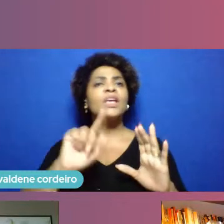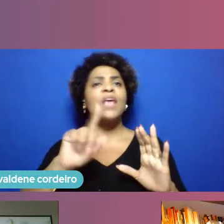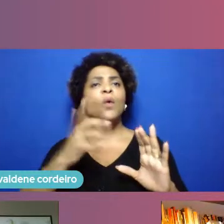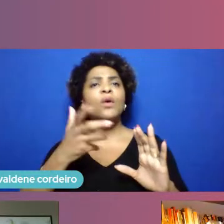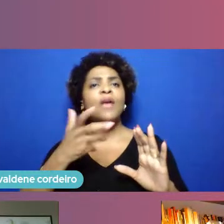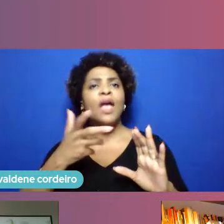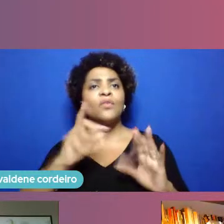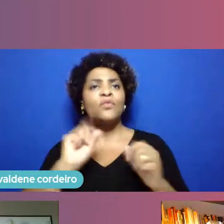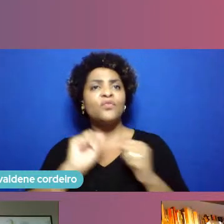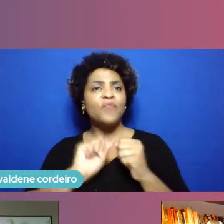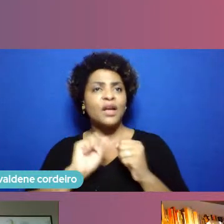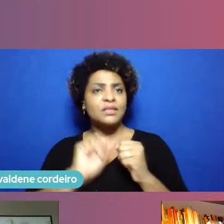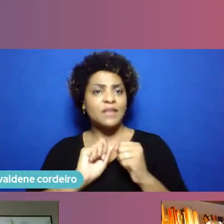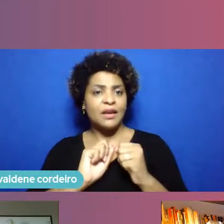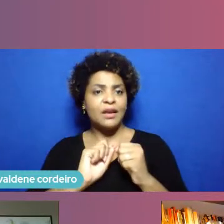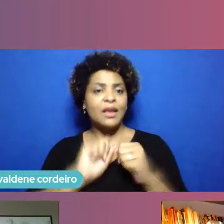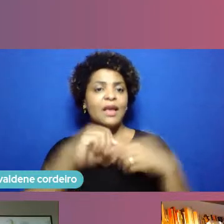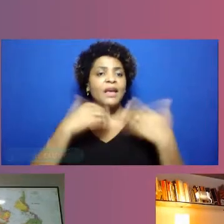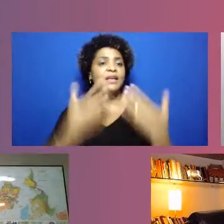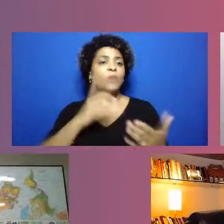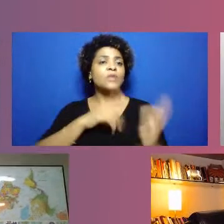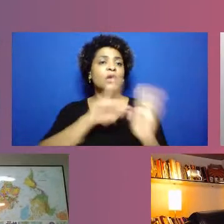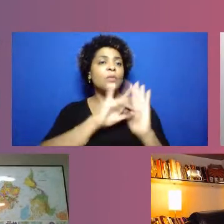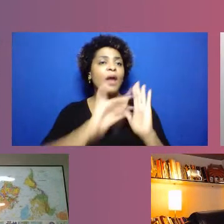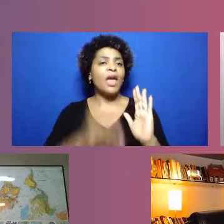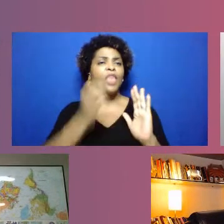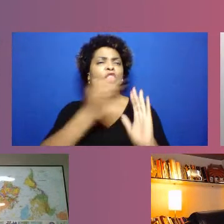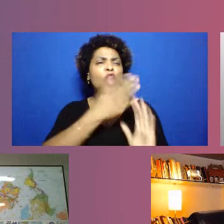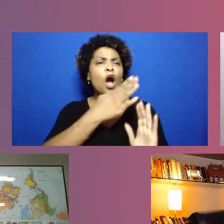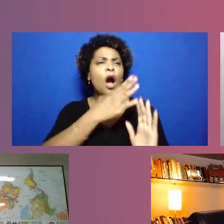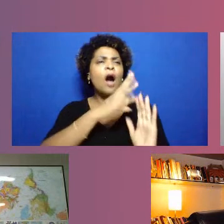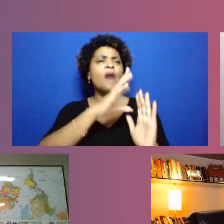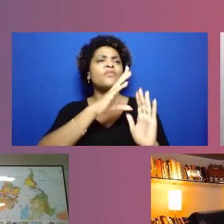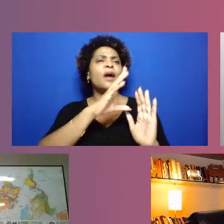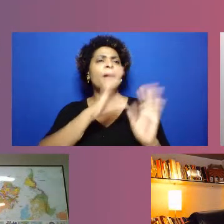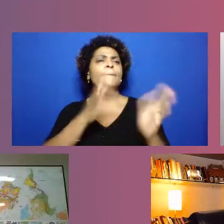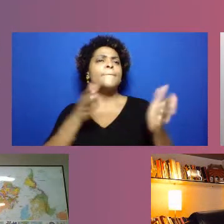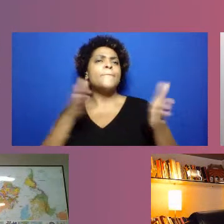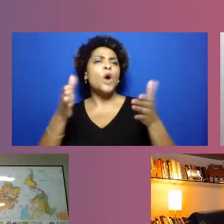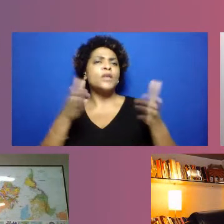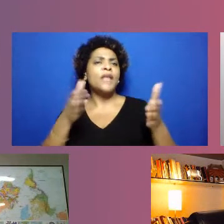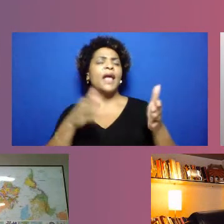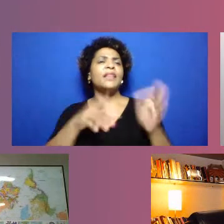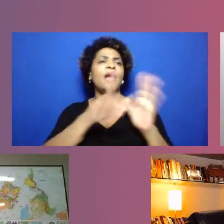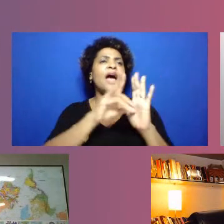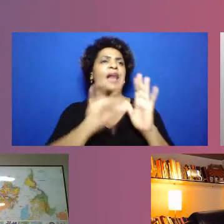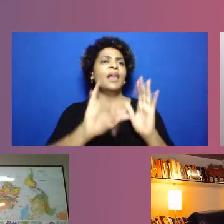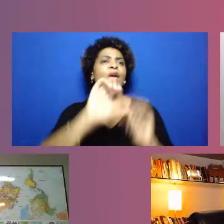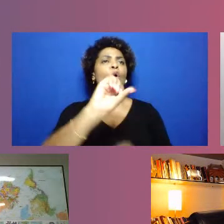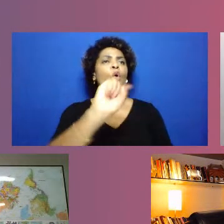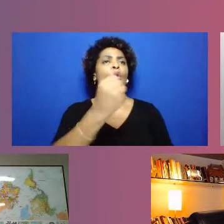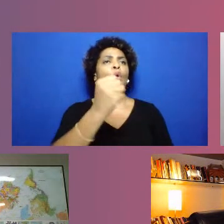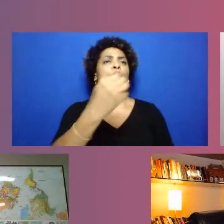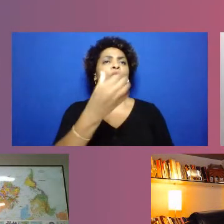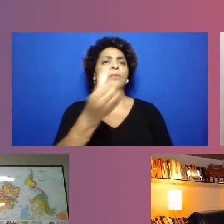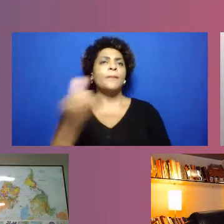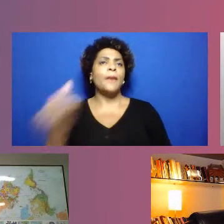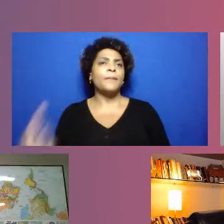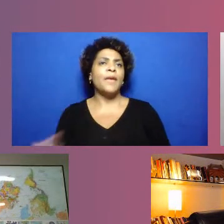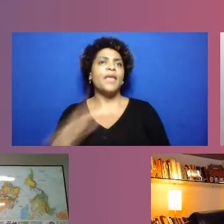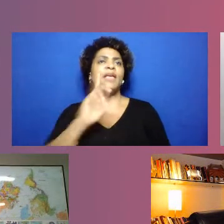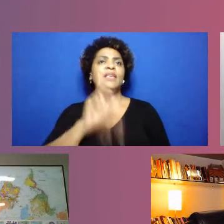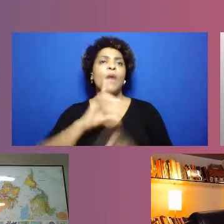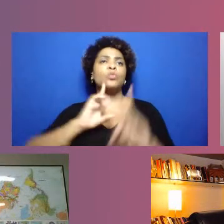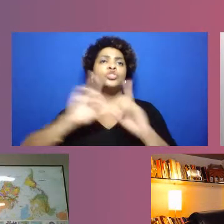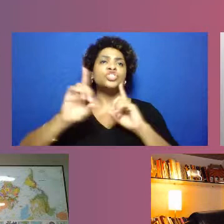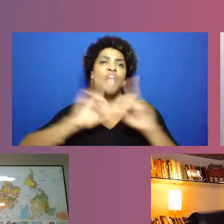moderna que a 8666 prevê esse chamado diálogo competitivo essa abertura para ir incorporando e dialogando com o setor o que é como